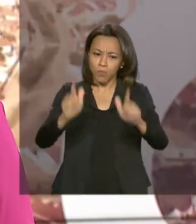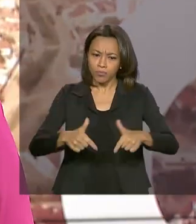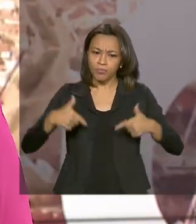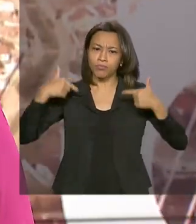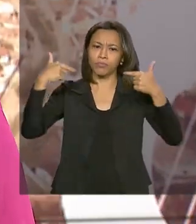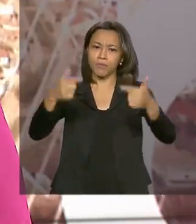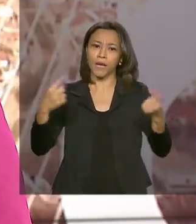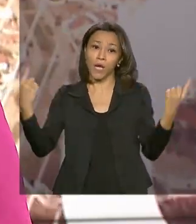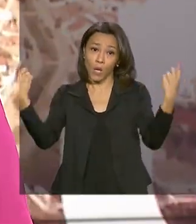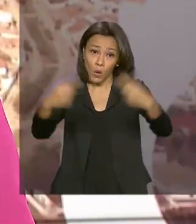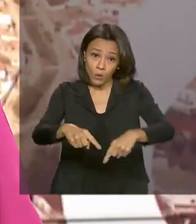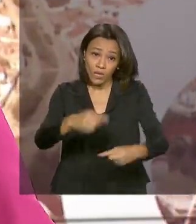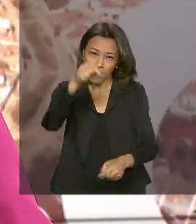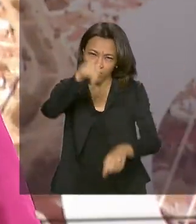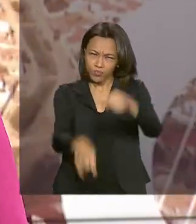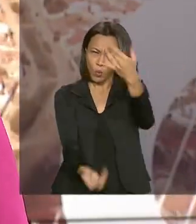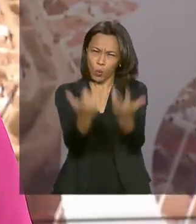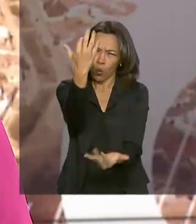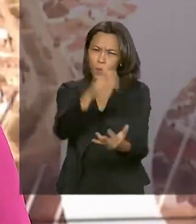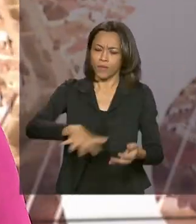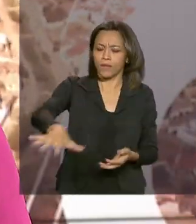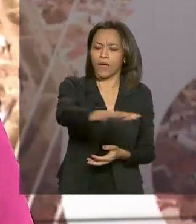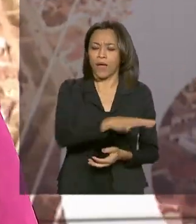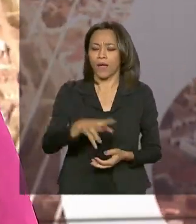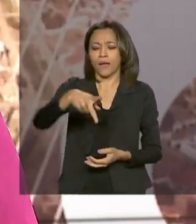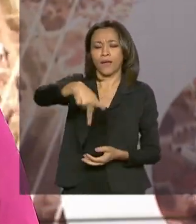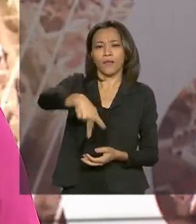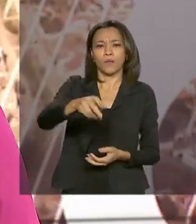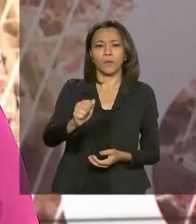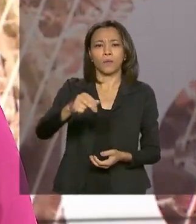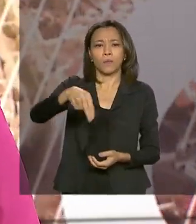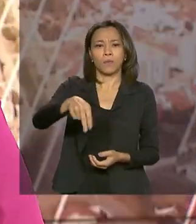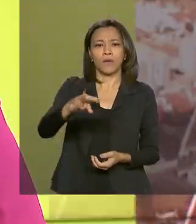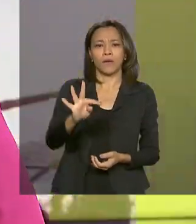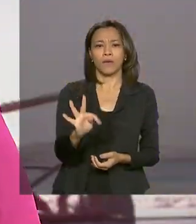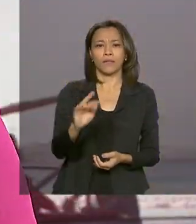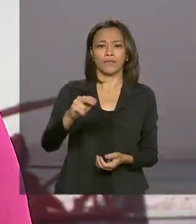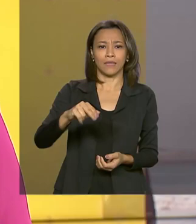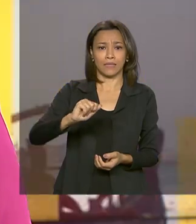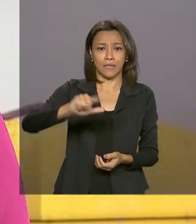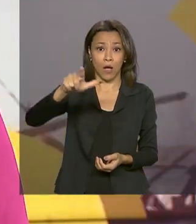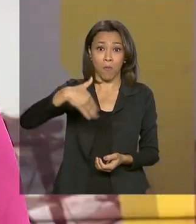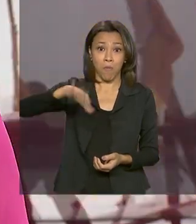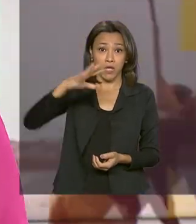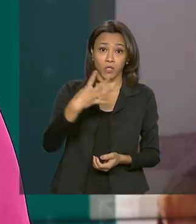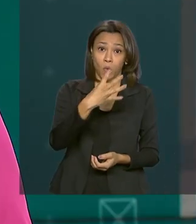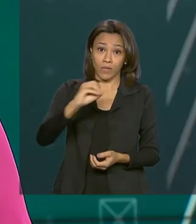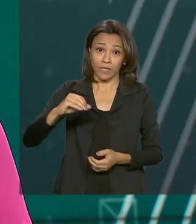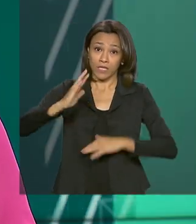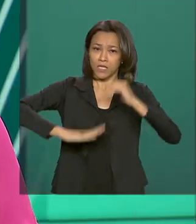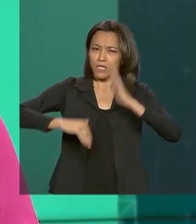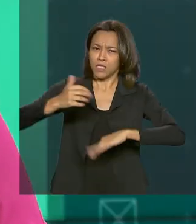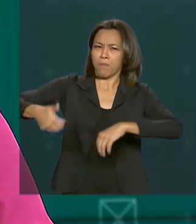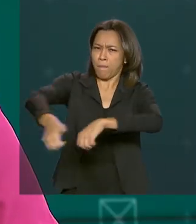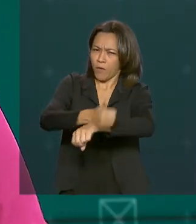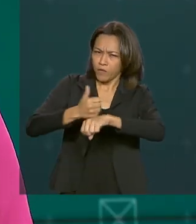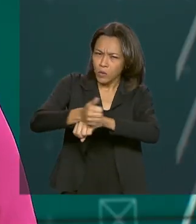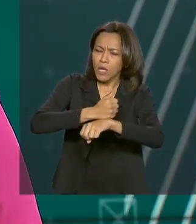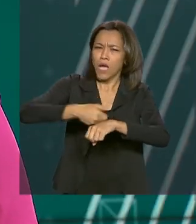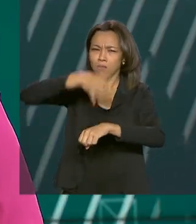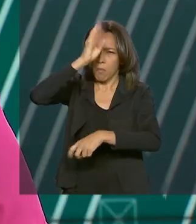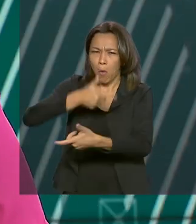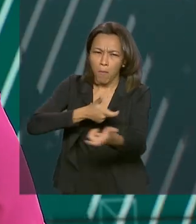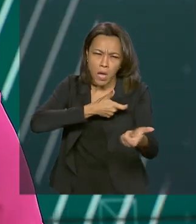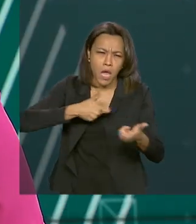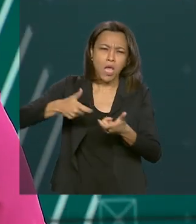focos de incêndio na maior planície alagada do mundo. Mais de 400 profissionais, entre bombeiros, militares e brigadistas,